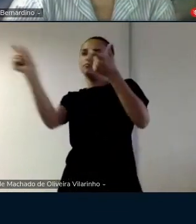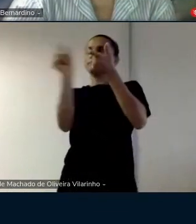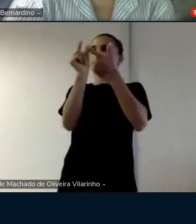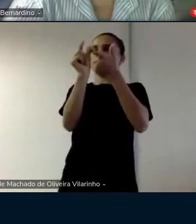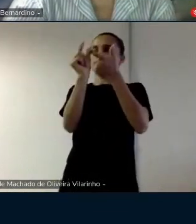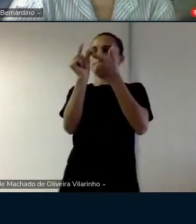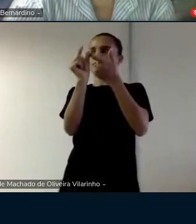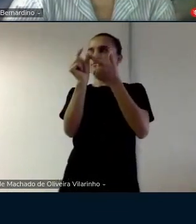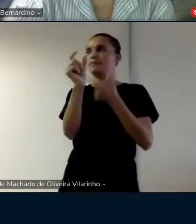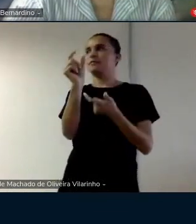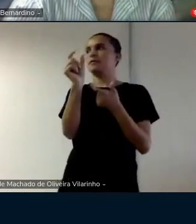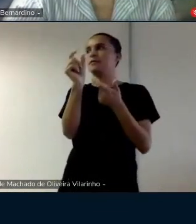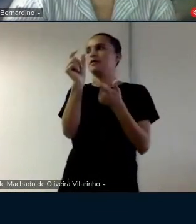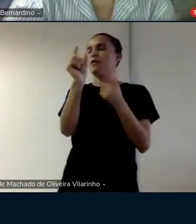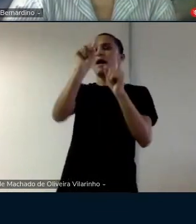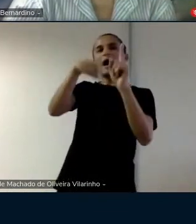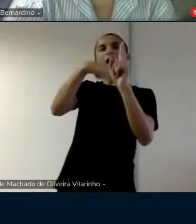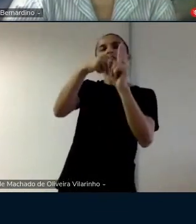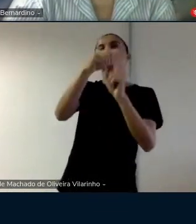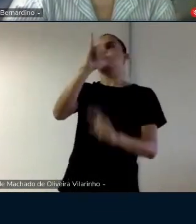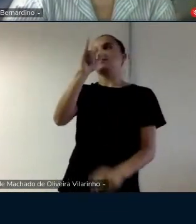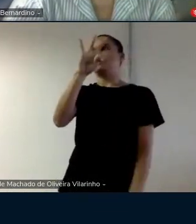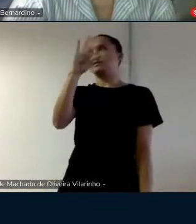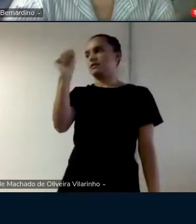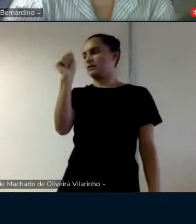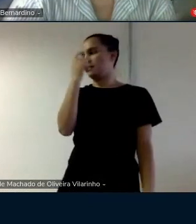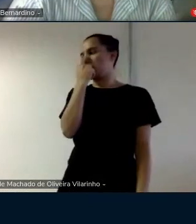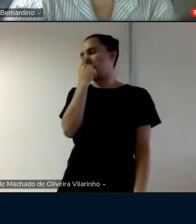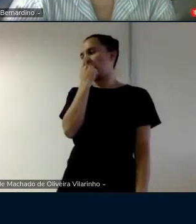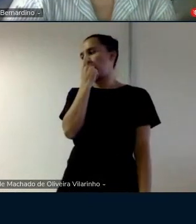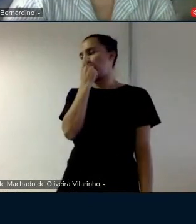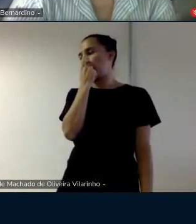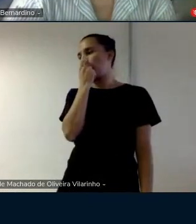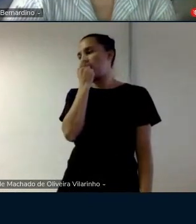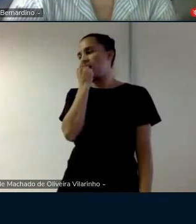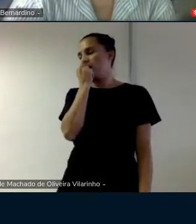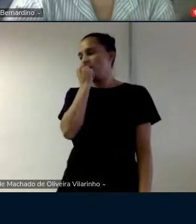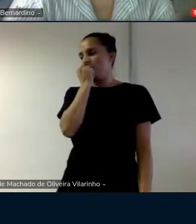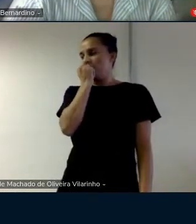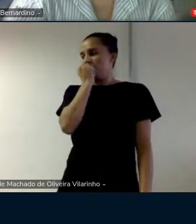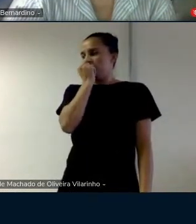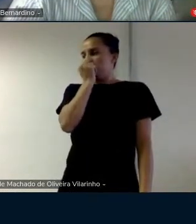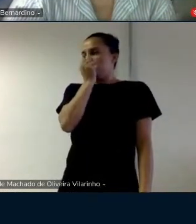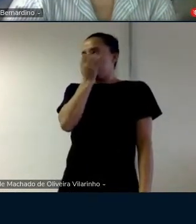então acrescentar eiro ou ista é